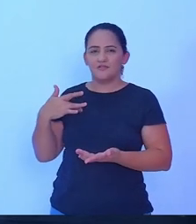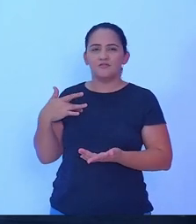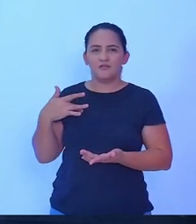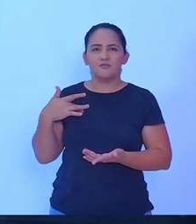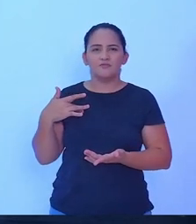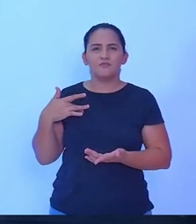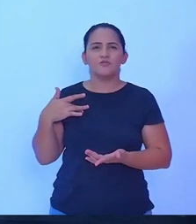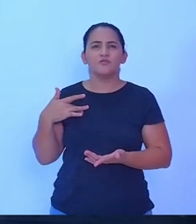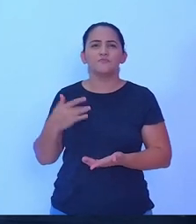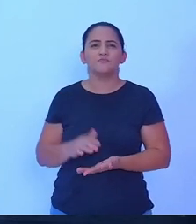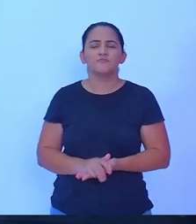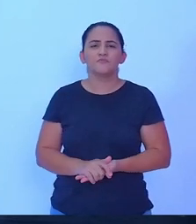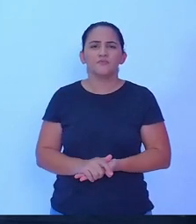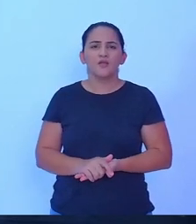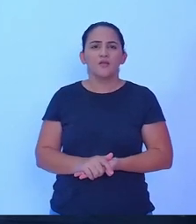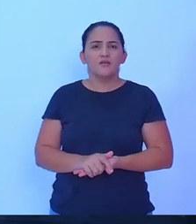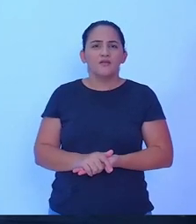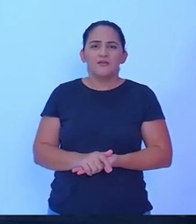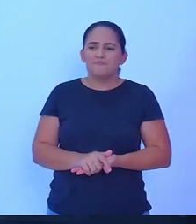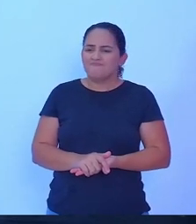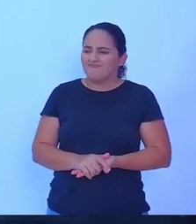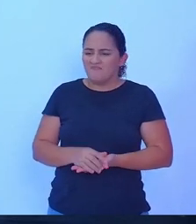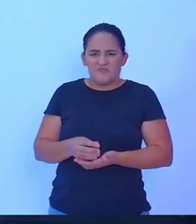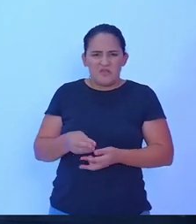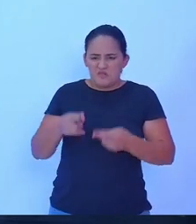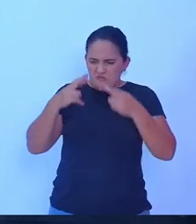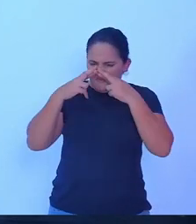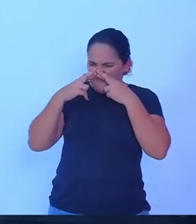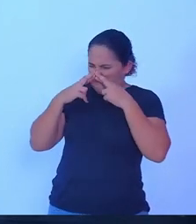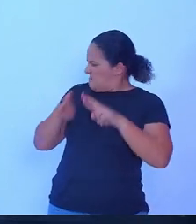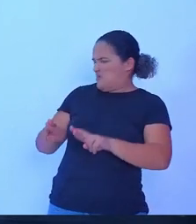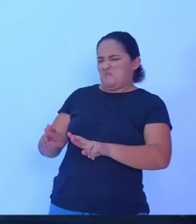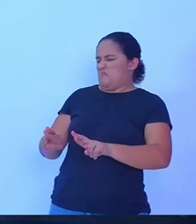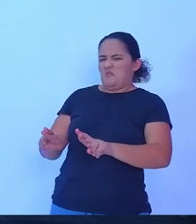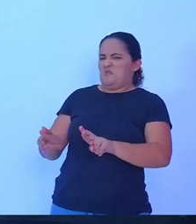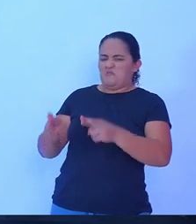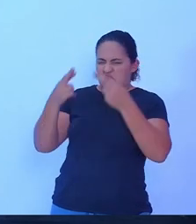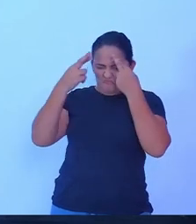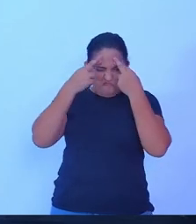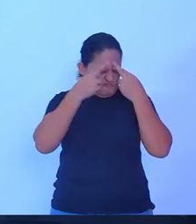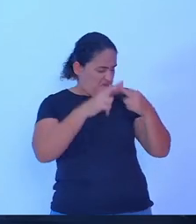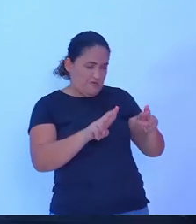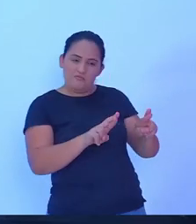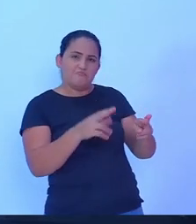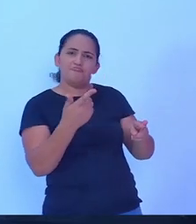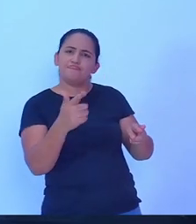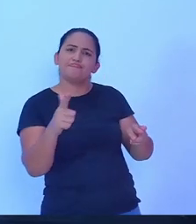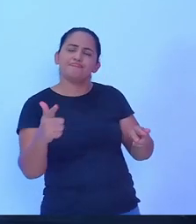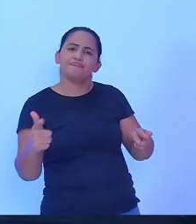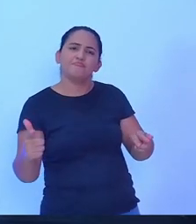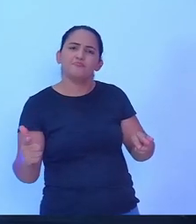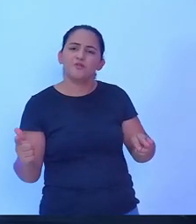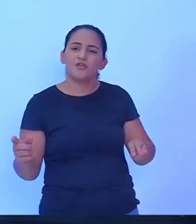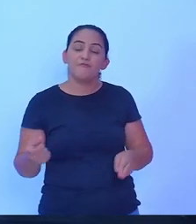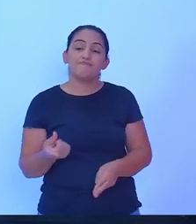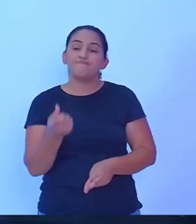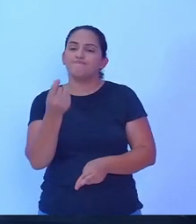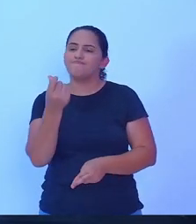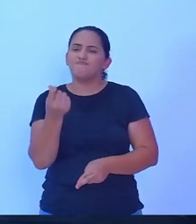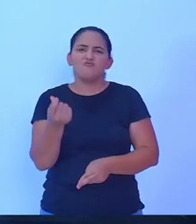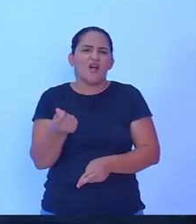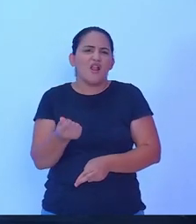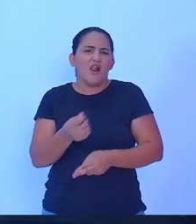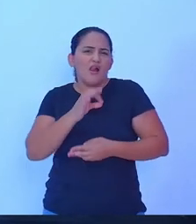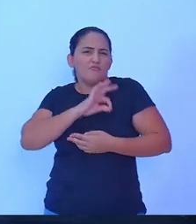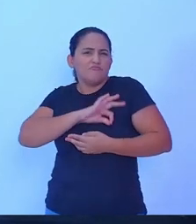que vêm sendo desrespeitados pela administração pública municipal através da não valorização, através